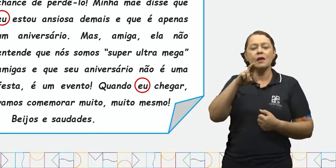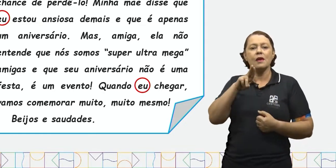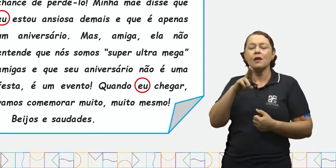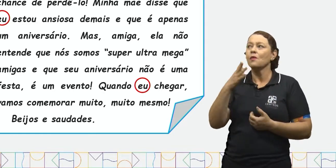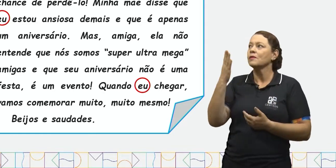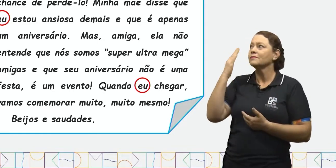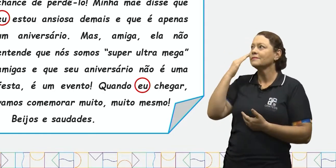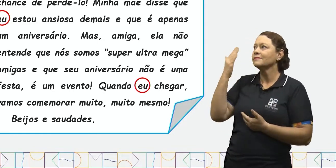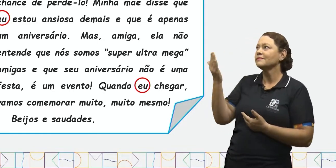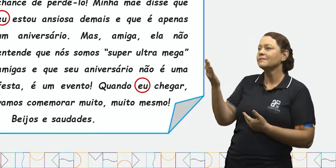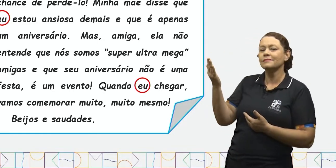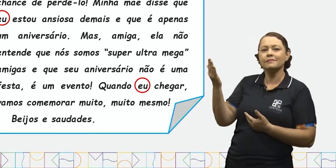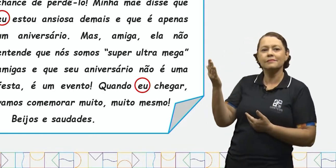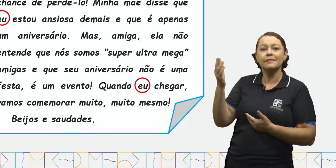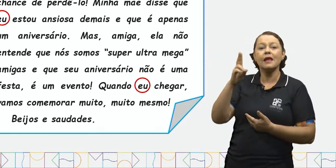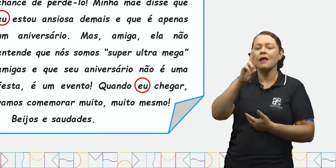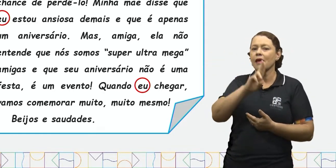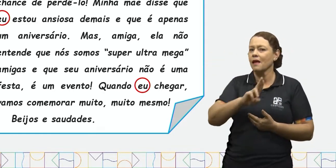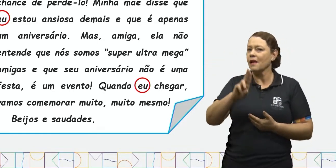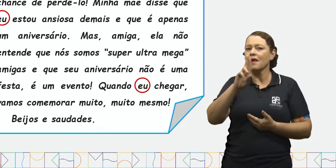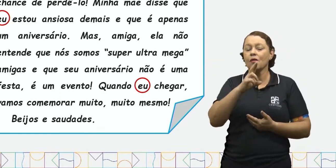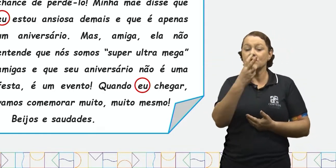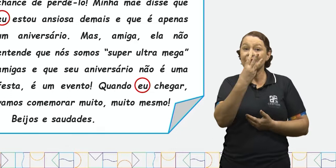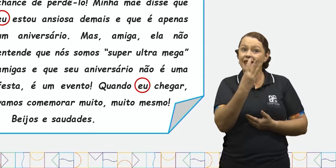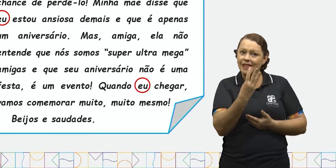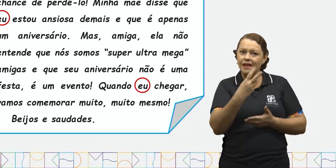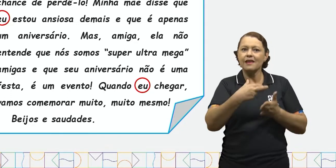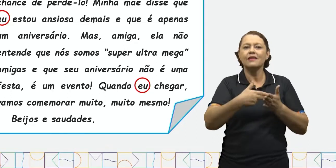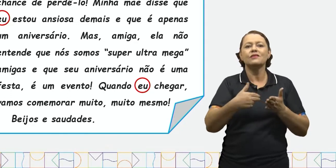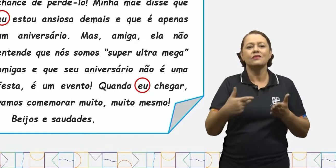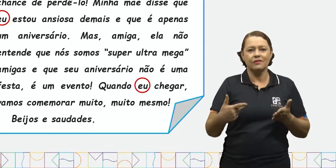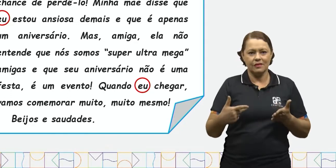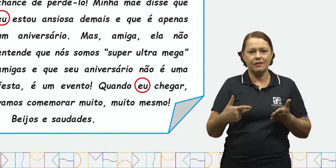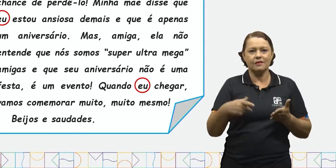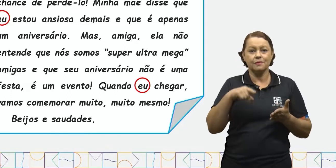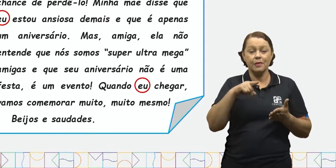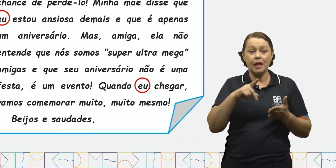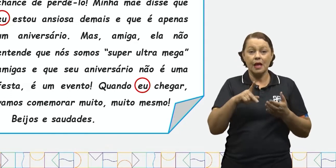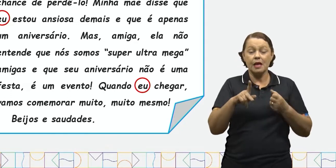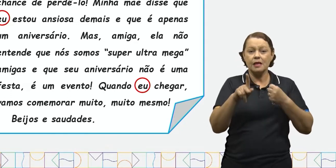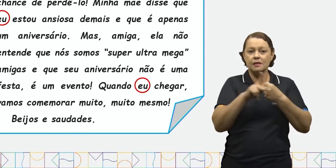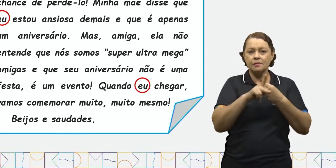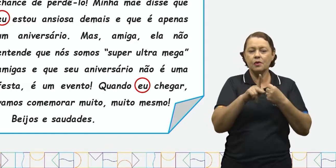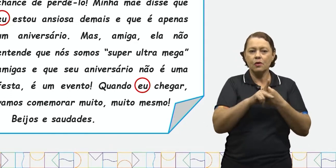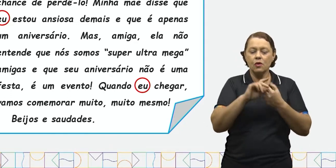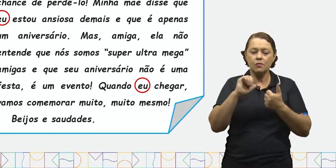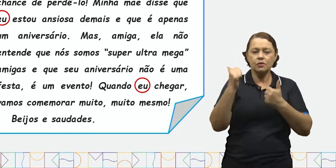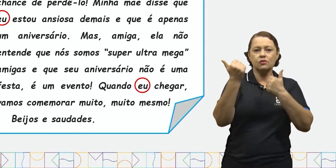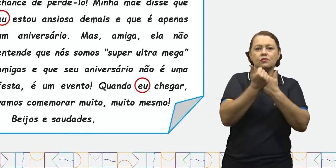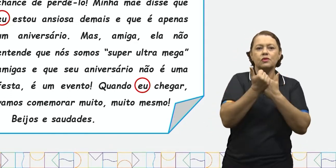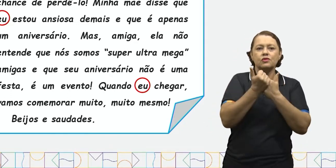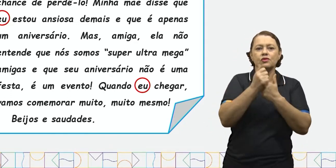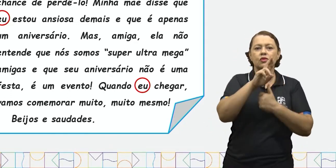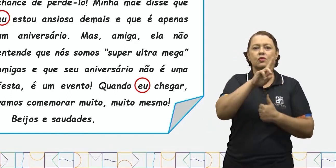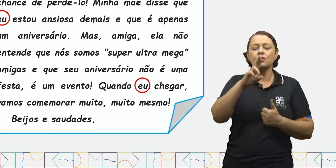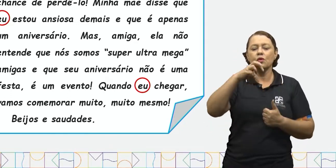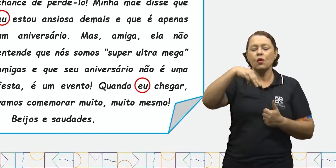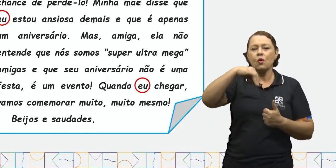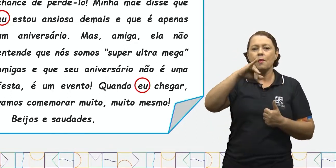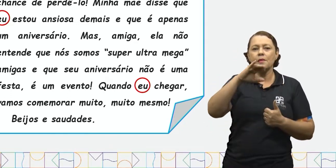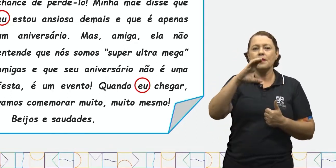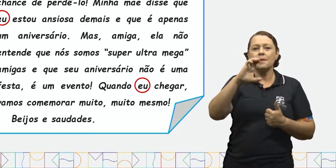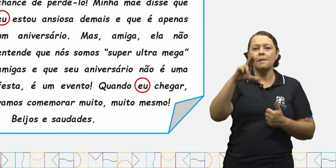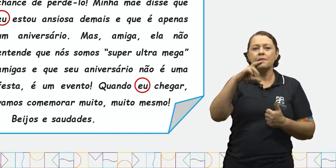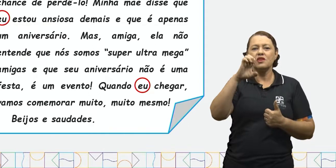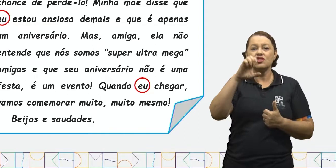Ela utiliza três vezes. Esse pronome substitui o nome de Michele, pois quem escreveu a carta foi